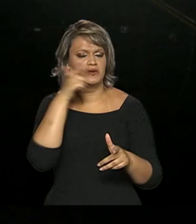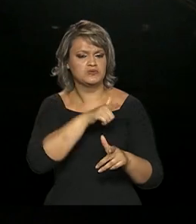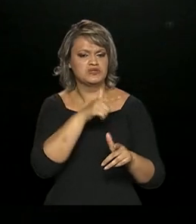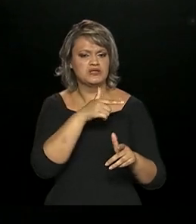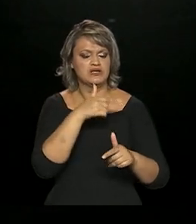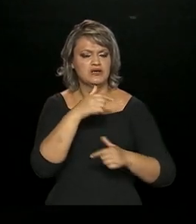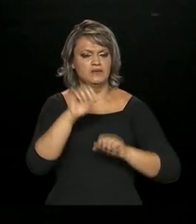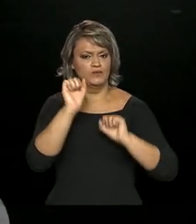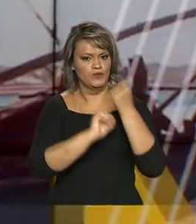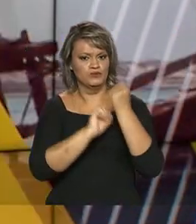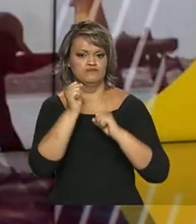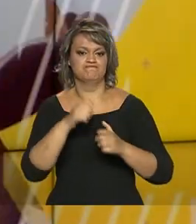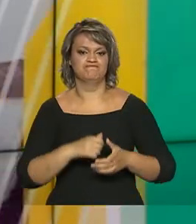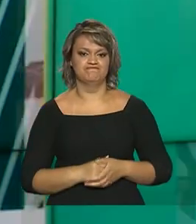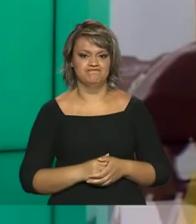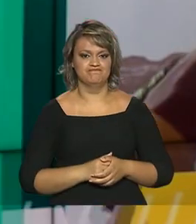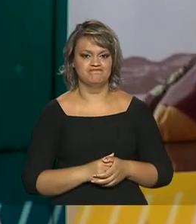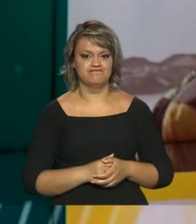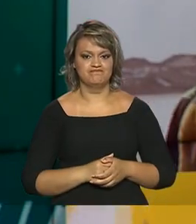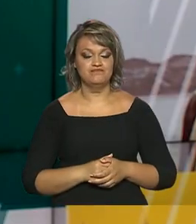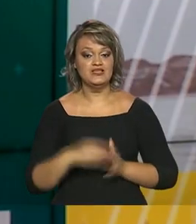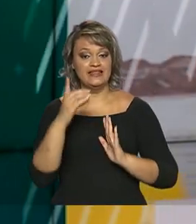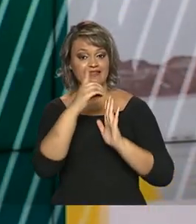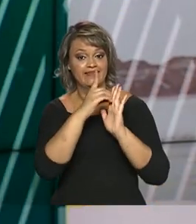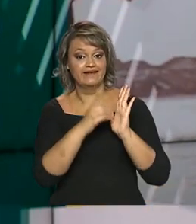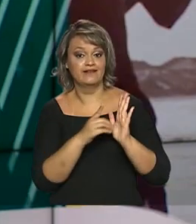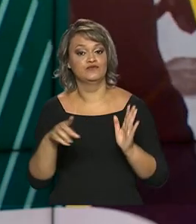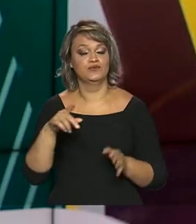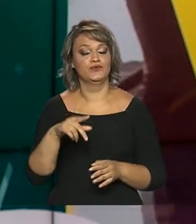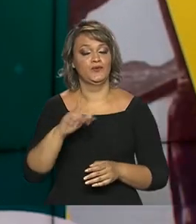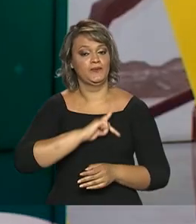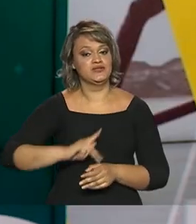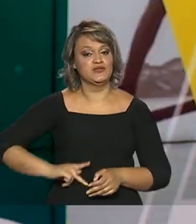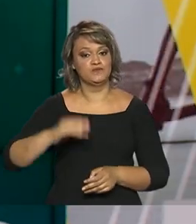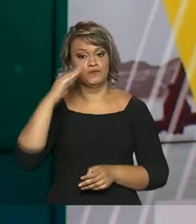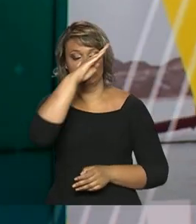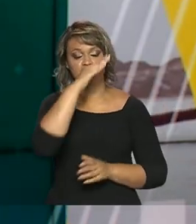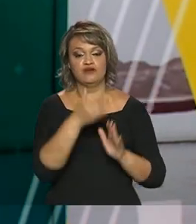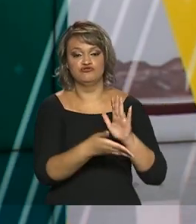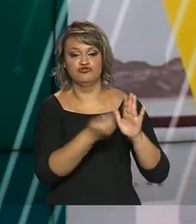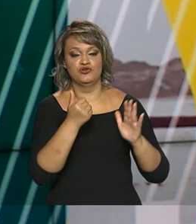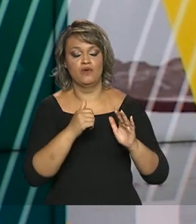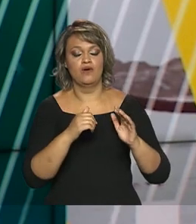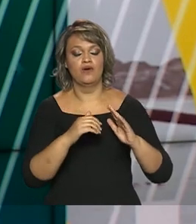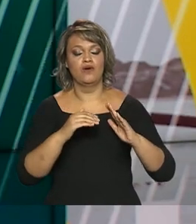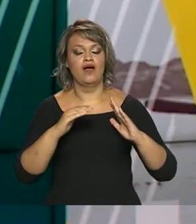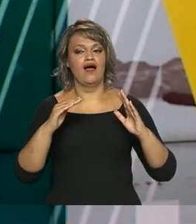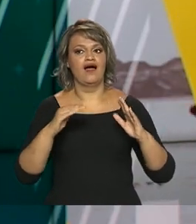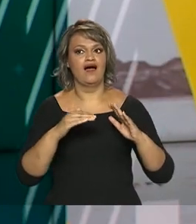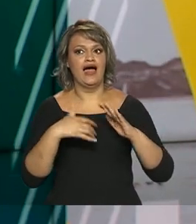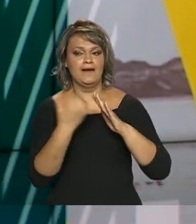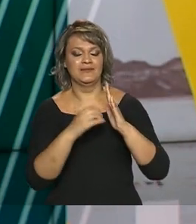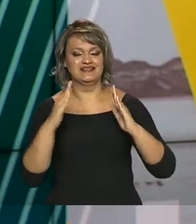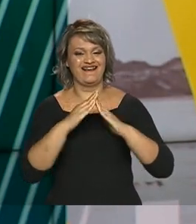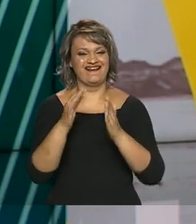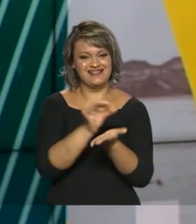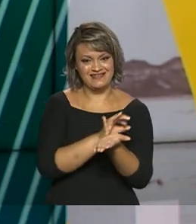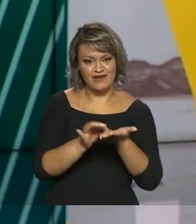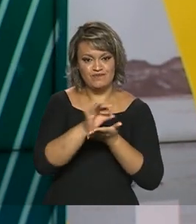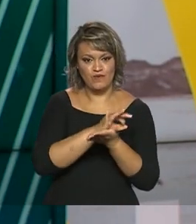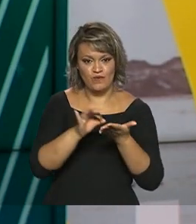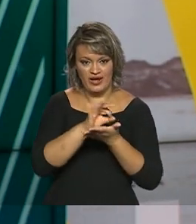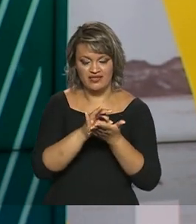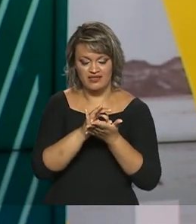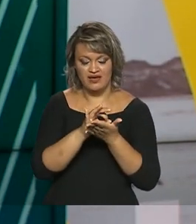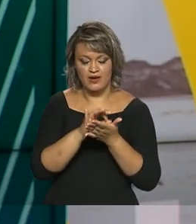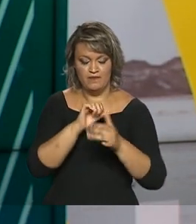a produção. Um decreto do presidente Jair Bolsonaro excluiu a empresa pública Casa da Moeda do Programa Nacional